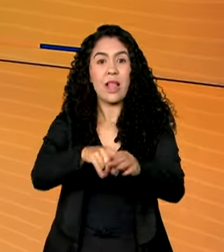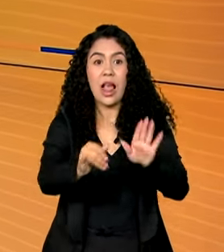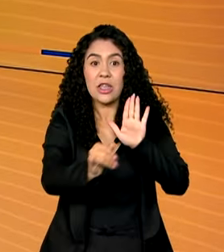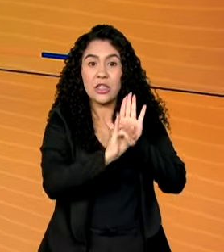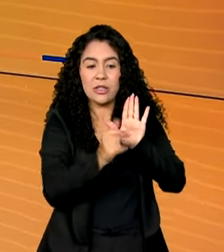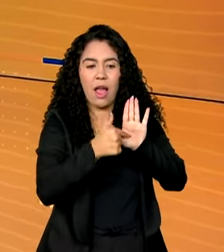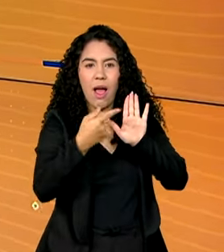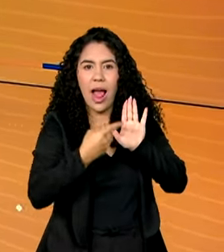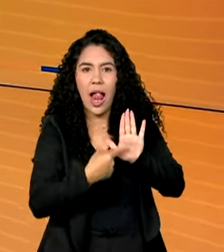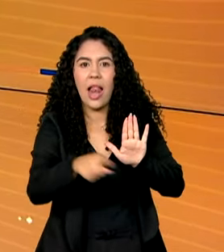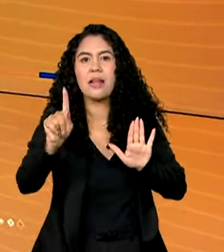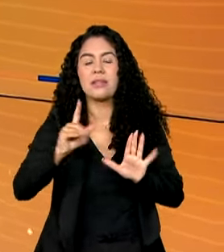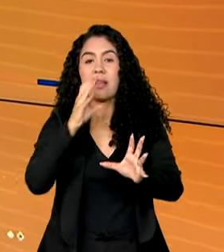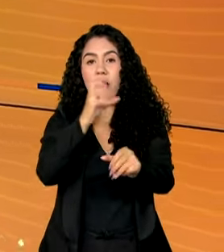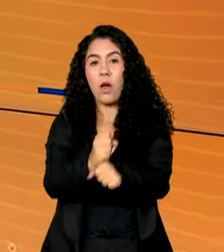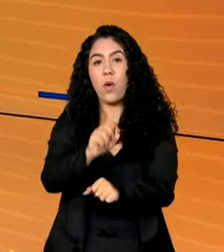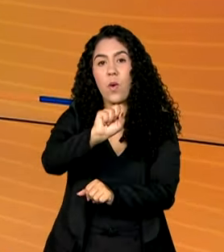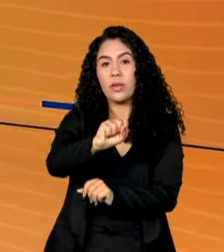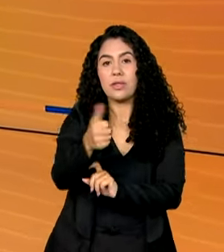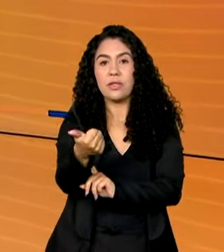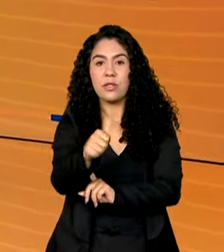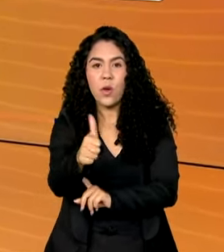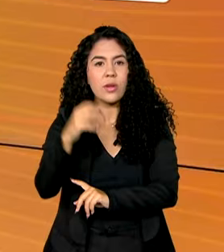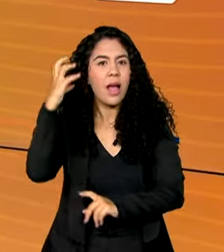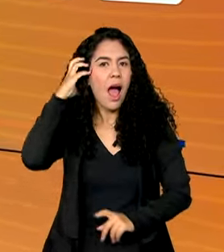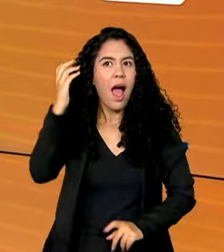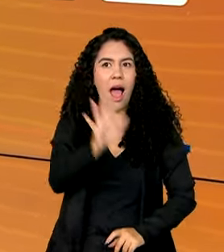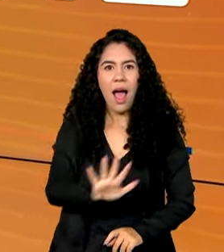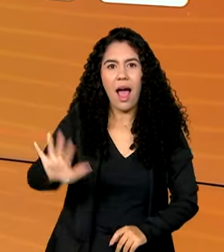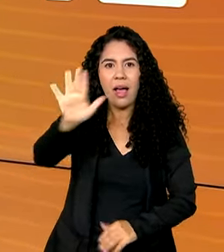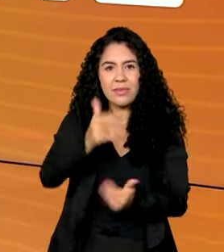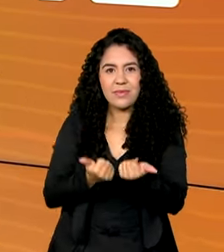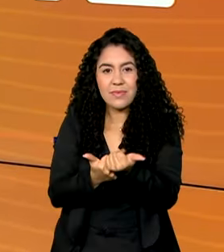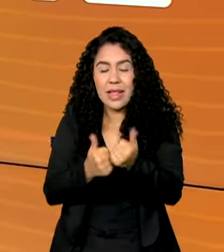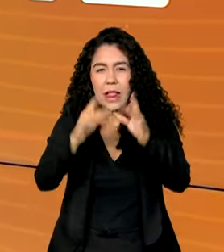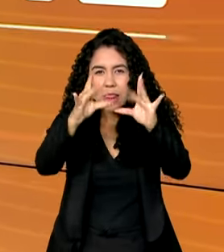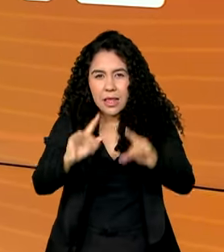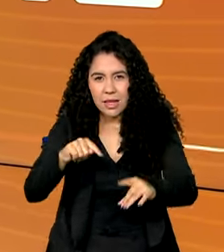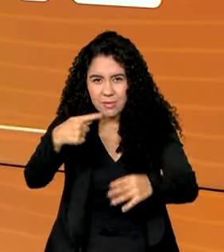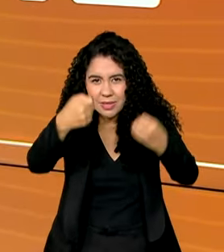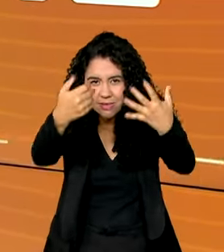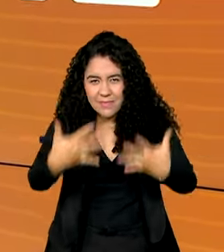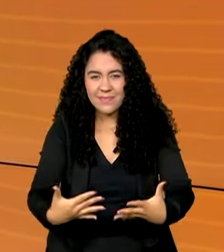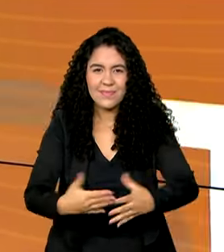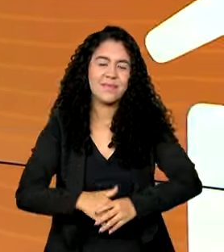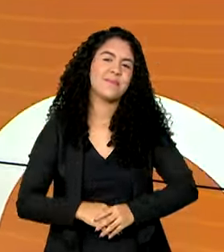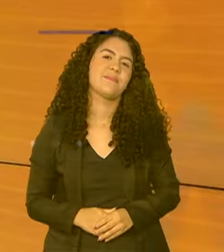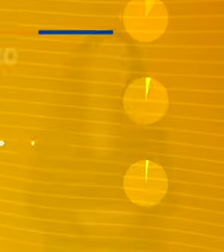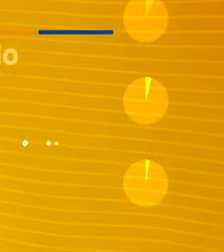contemplar 811 rádios comunitárias. Os detalhes você confere já já.